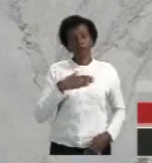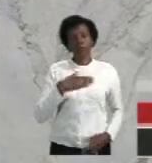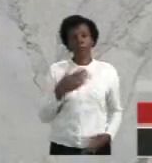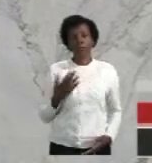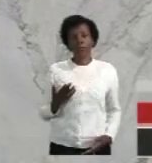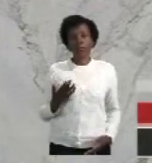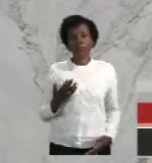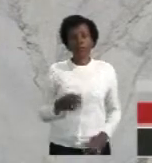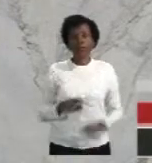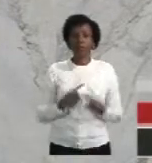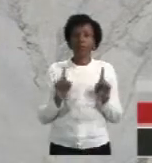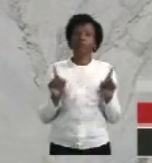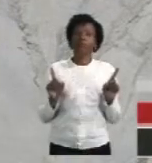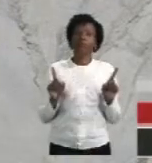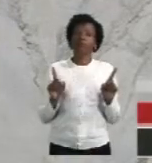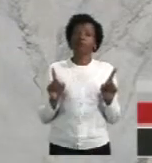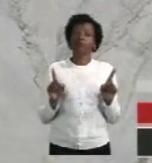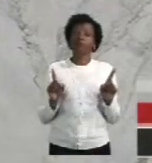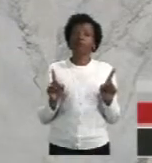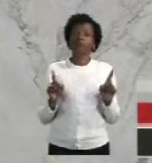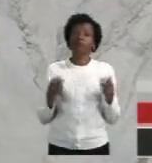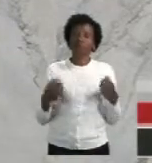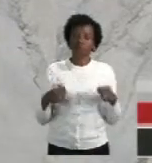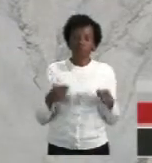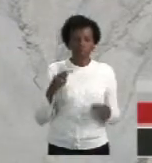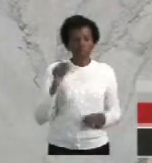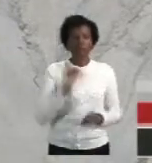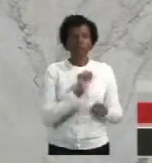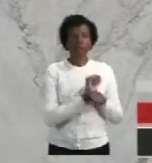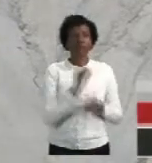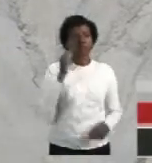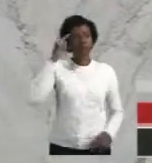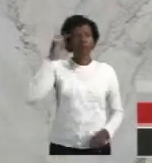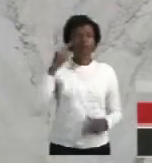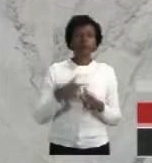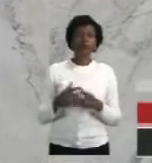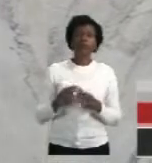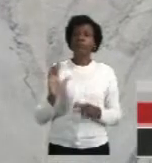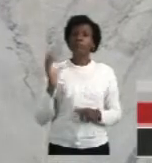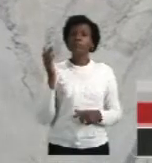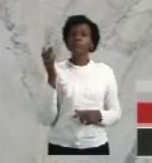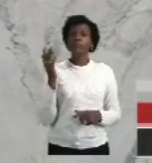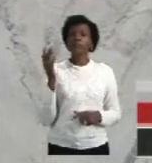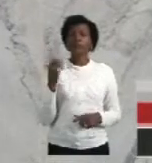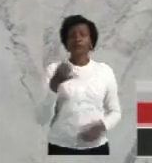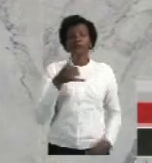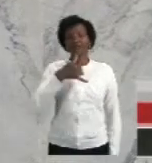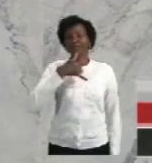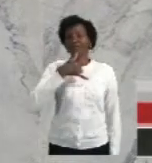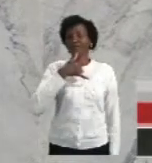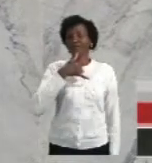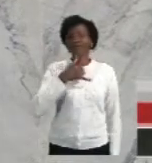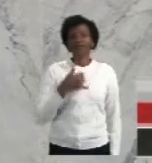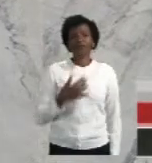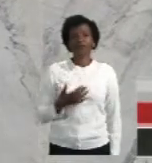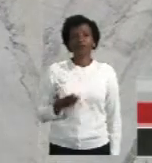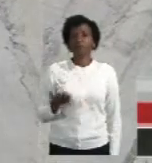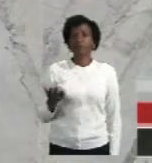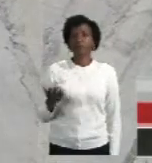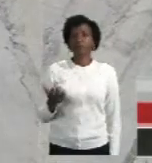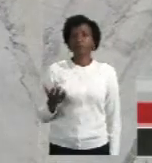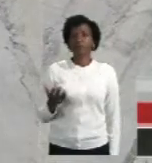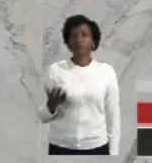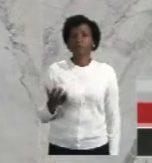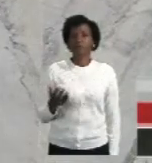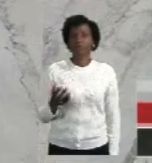Mas, nesse caso, nós temos que repensar o que está acontecendo. Infelizmente, nós chegamos num ponto que já